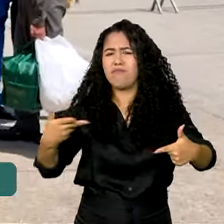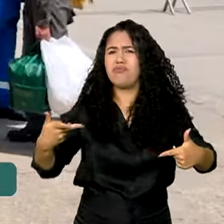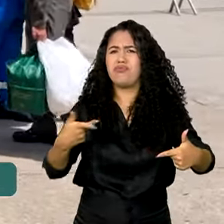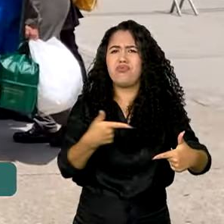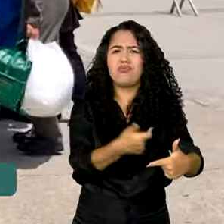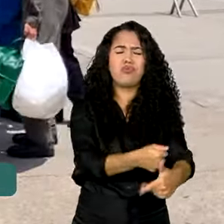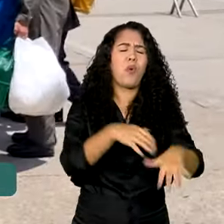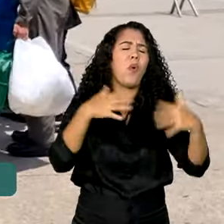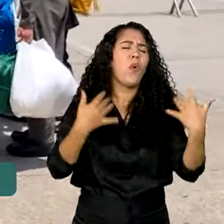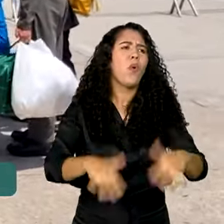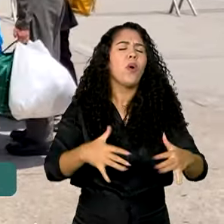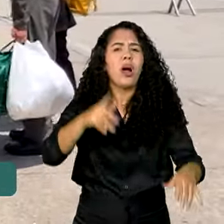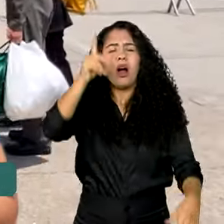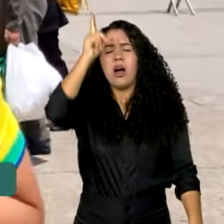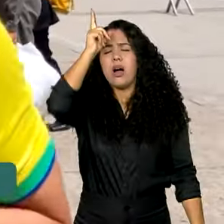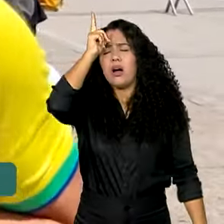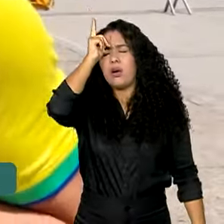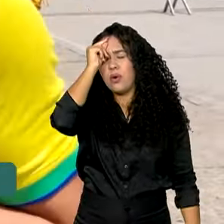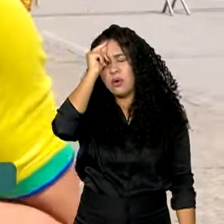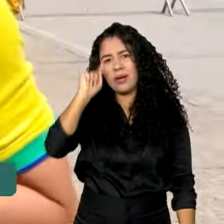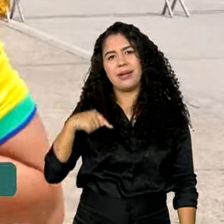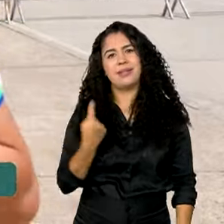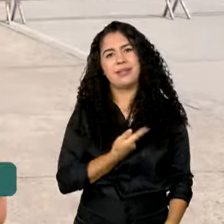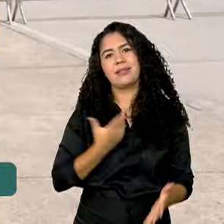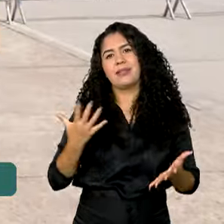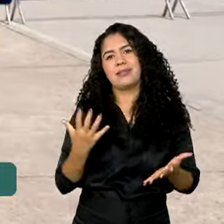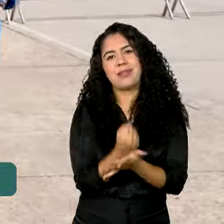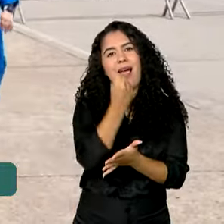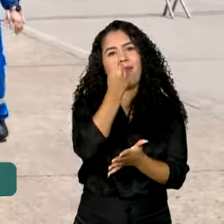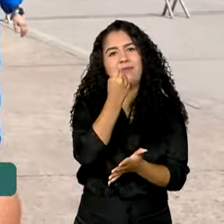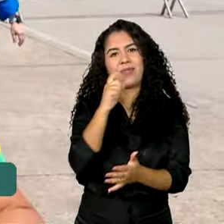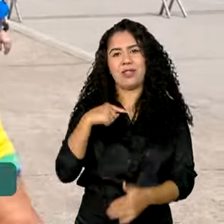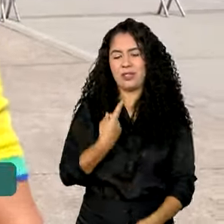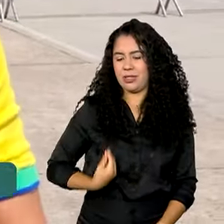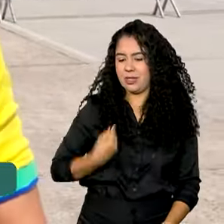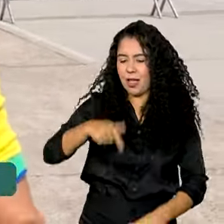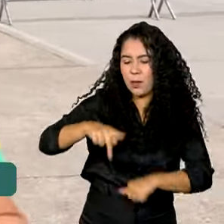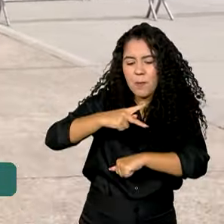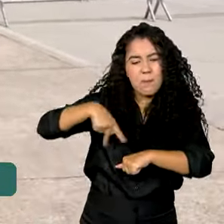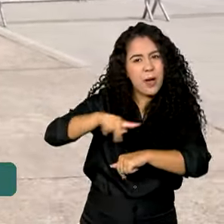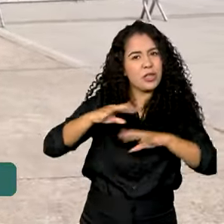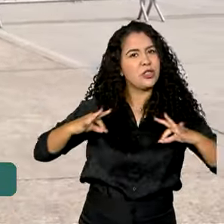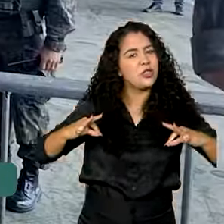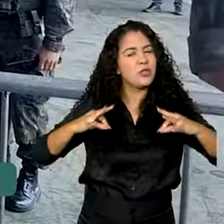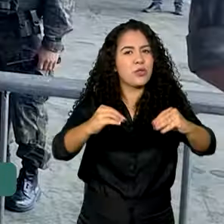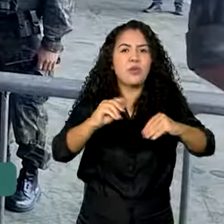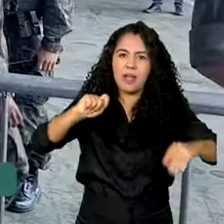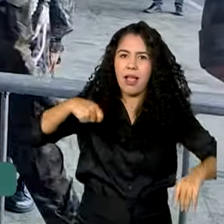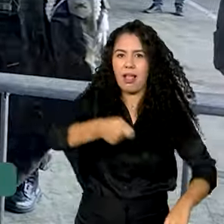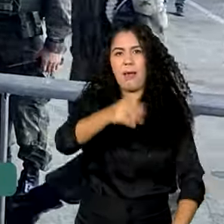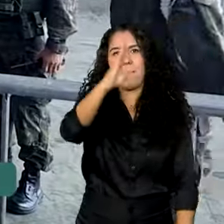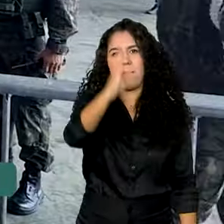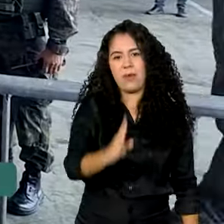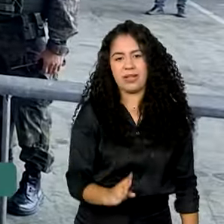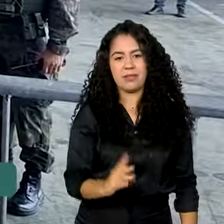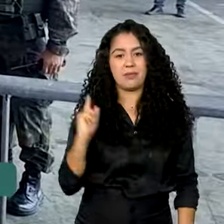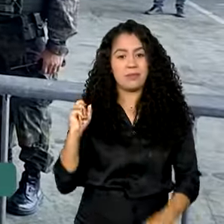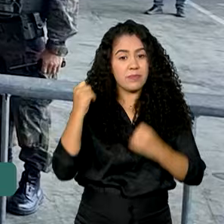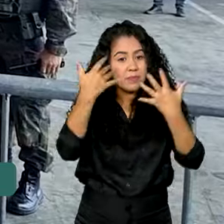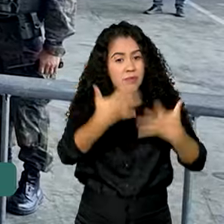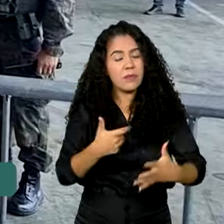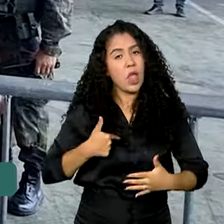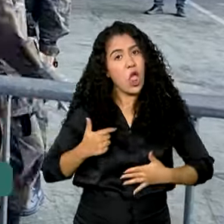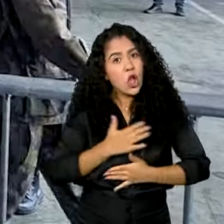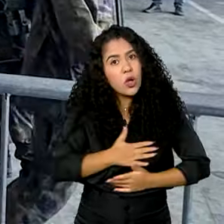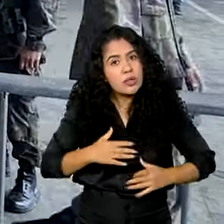Graças a Deus, a gente está salvo. Está num país de todos, um país maravilhoso que se chama o Brasil. Eu gostaria que todos sentassem